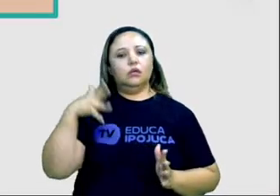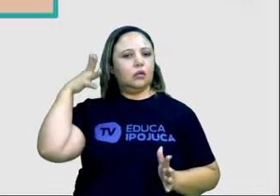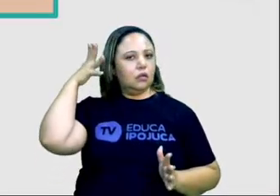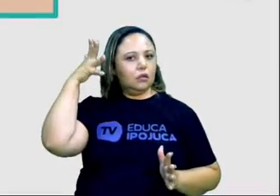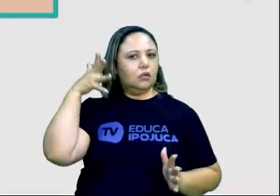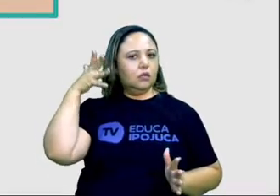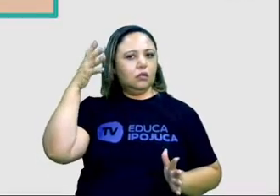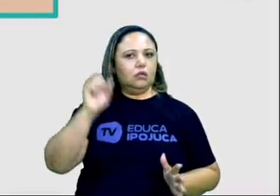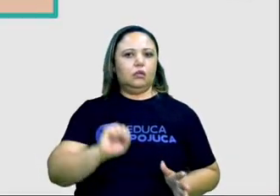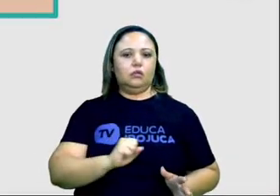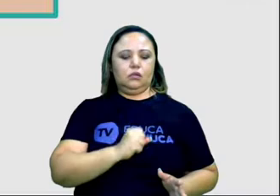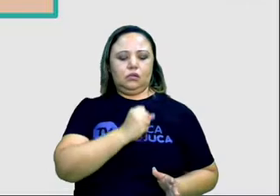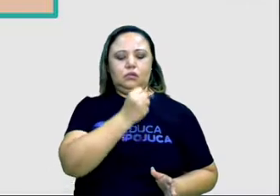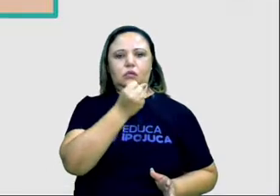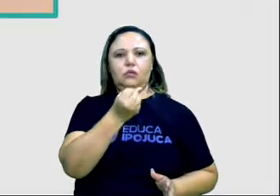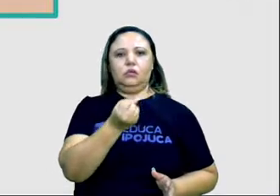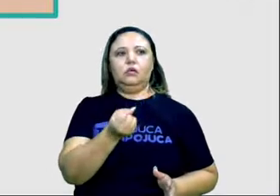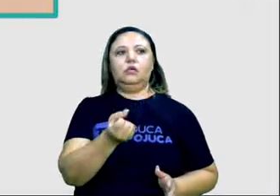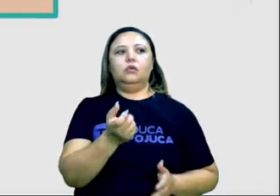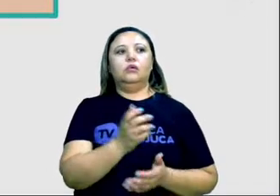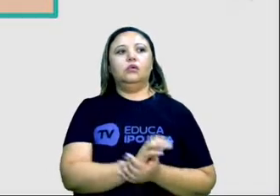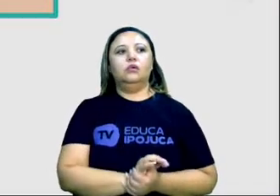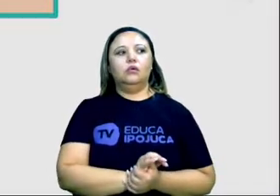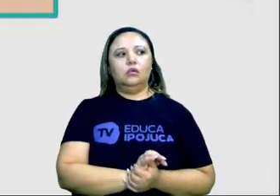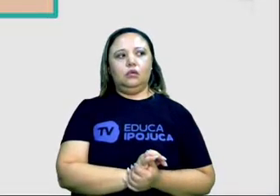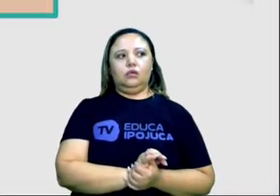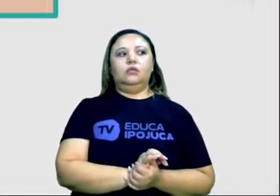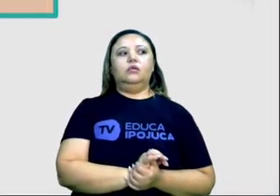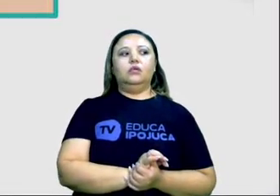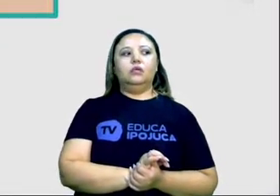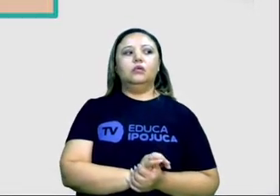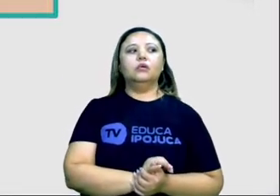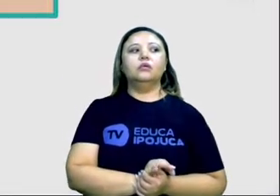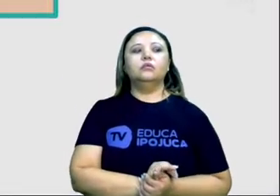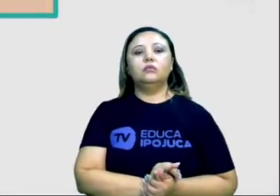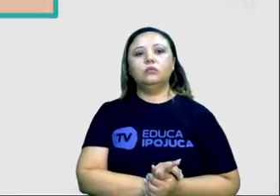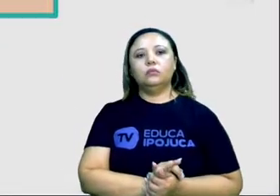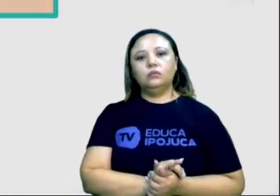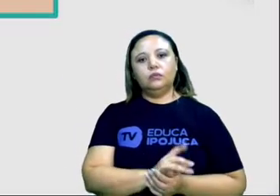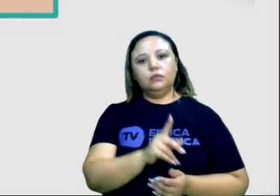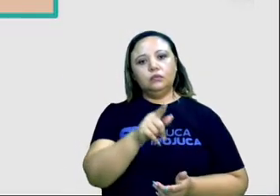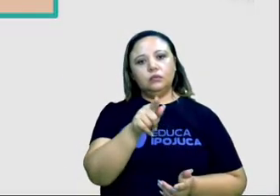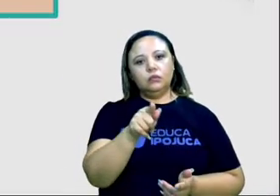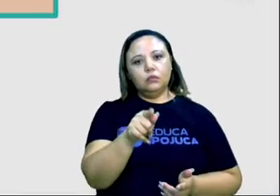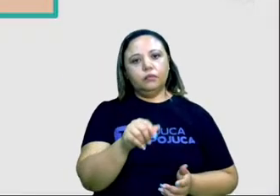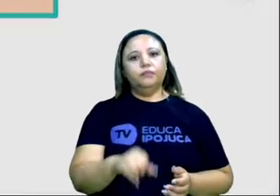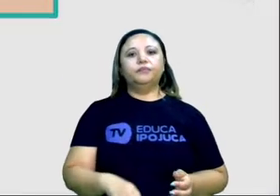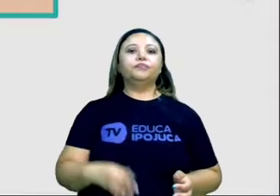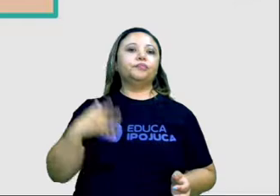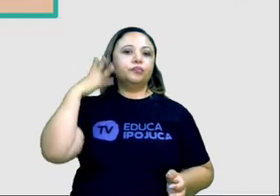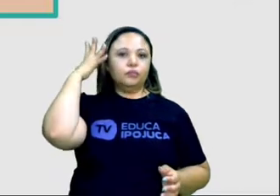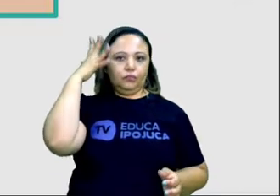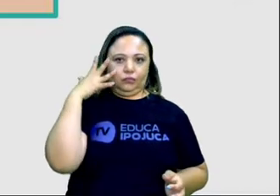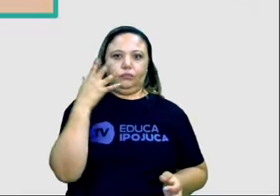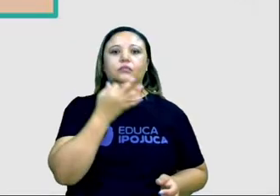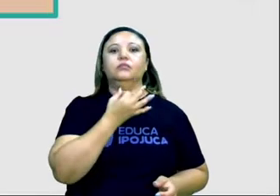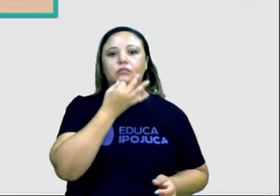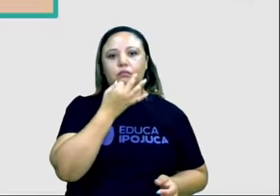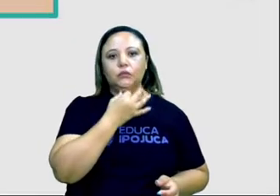de ódio ou é preguiça? Essa tá muito fácil. Se responder um discurso de ódio,